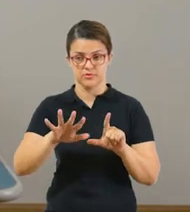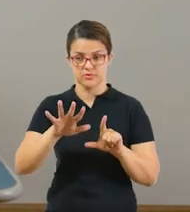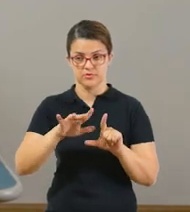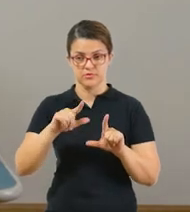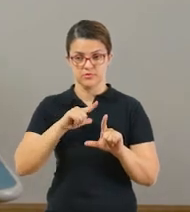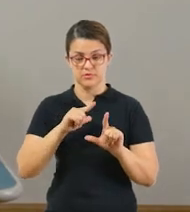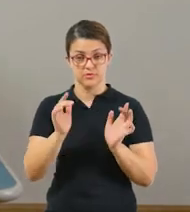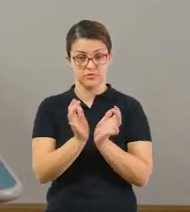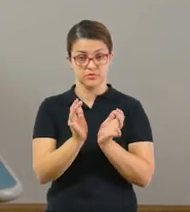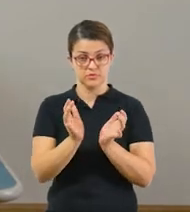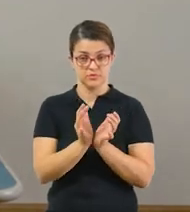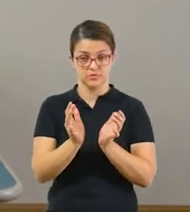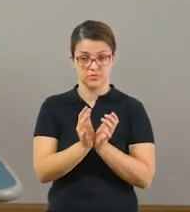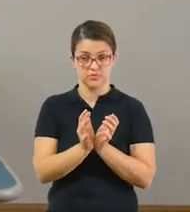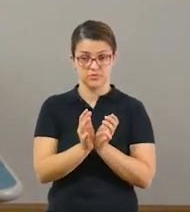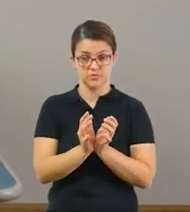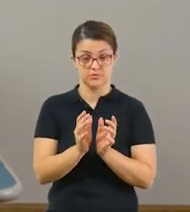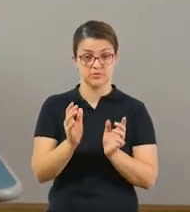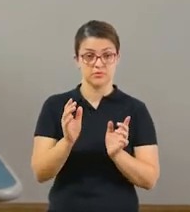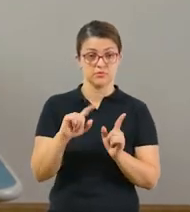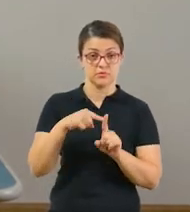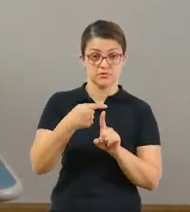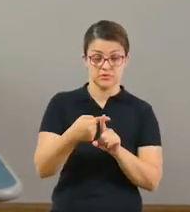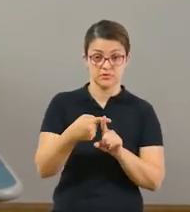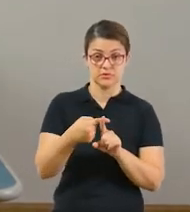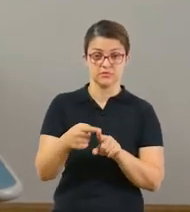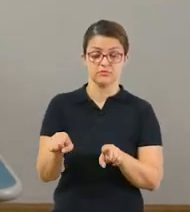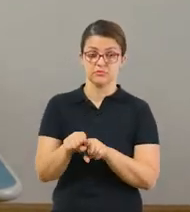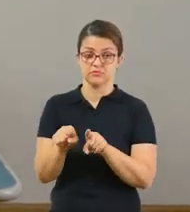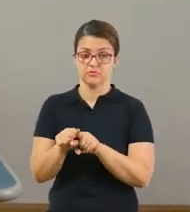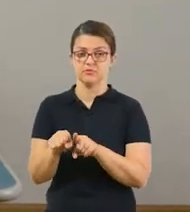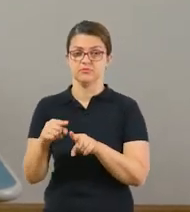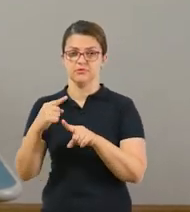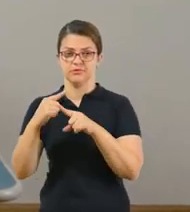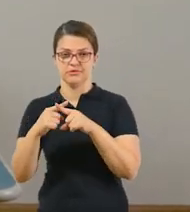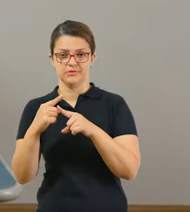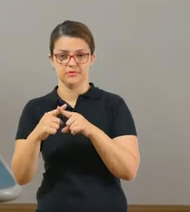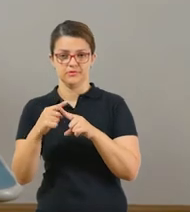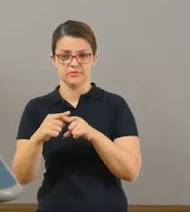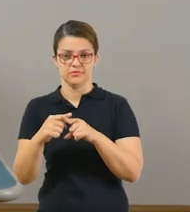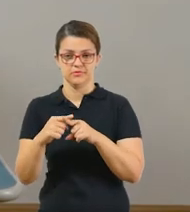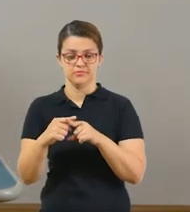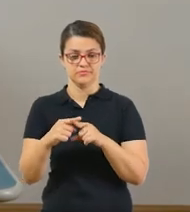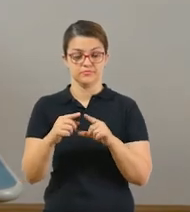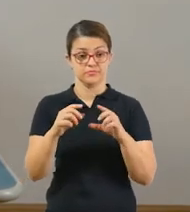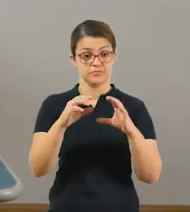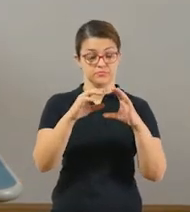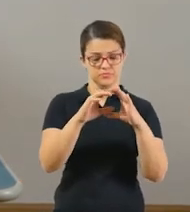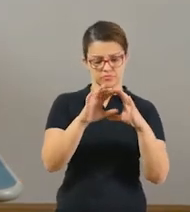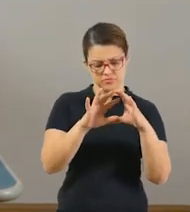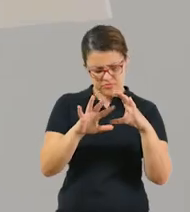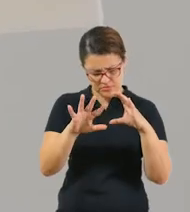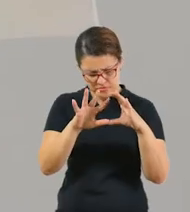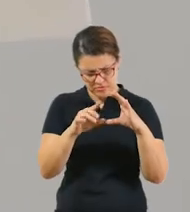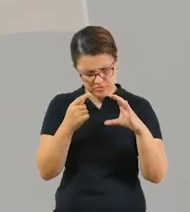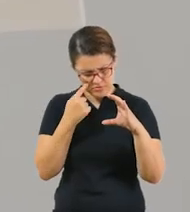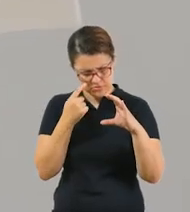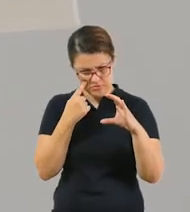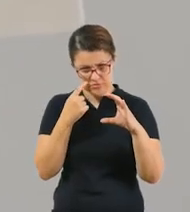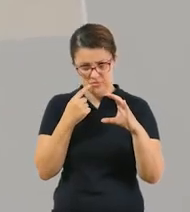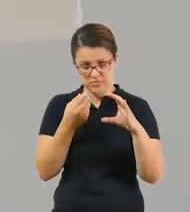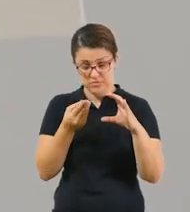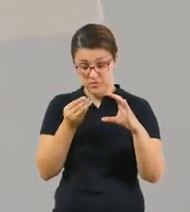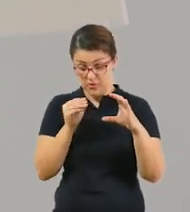conjunto. E vocês vão trabalhar com os cálculos da adição e multiplicação. Então basta olhar aqui as imagens